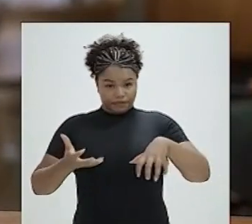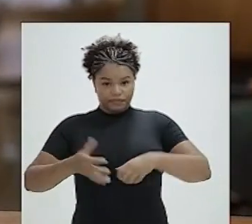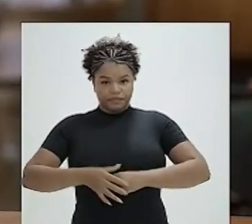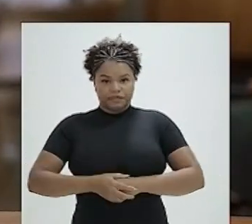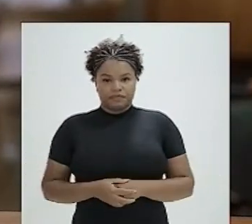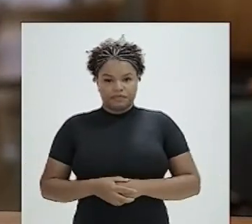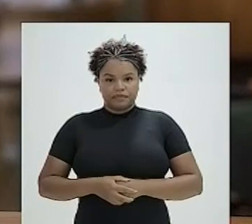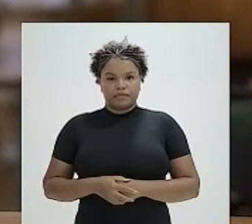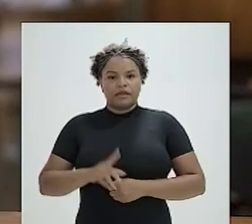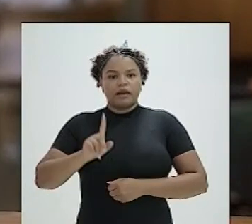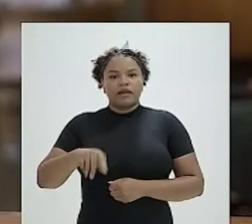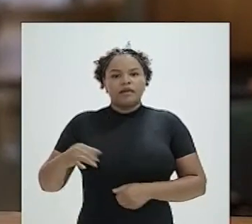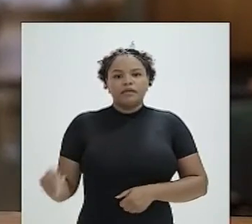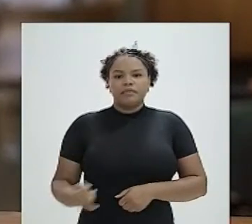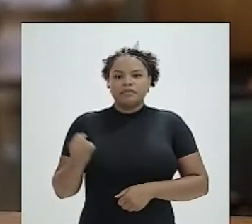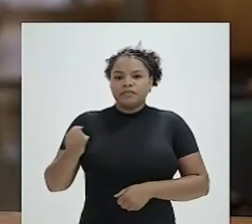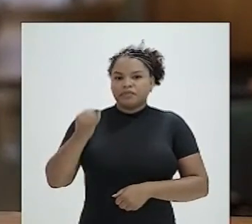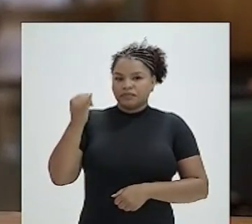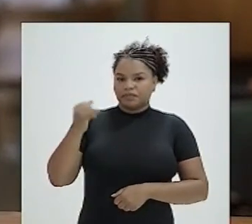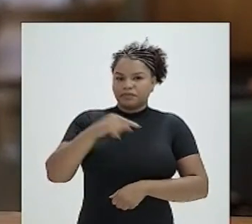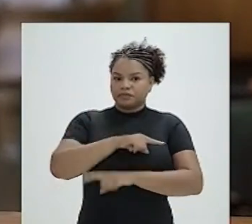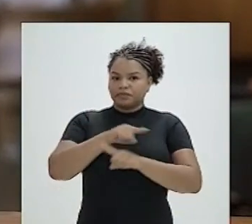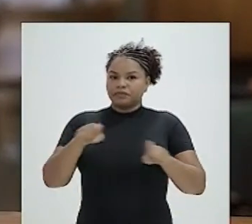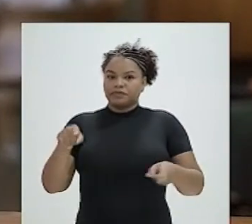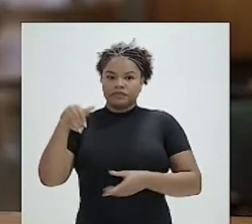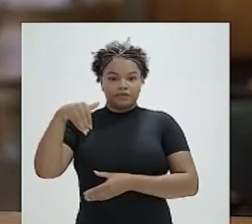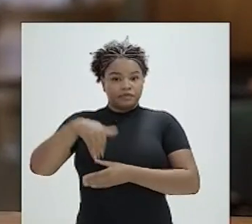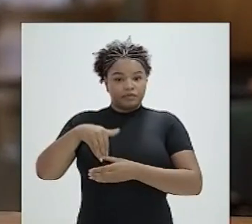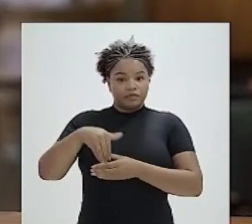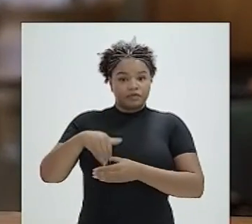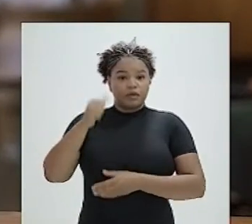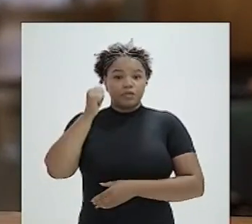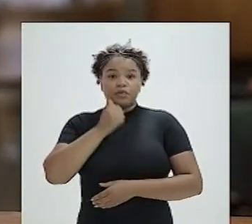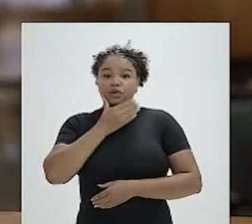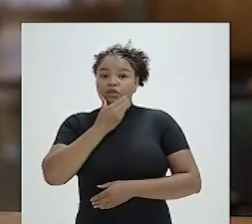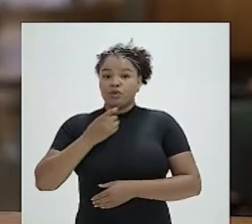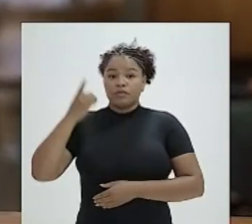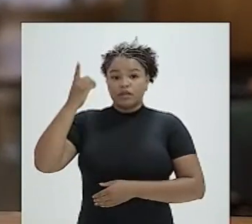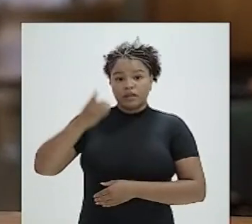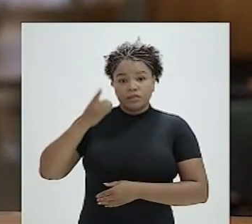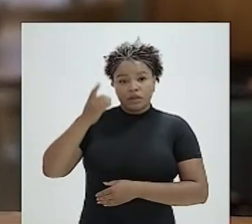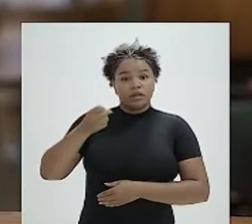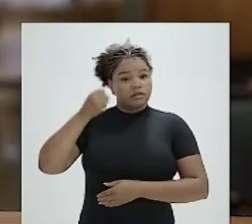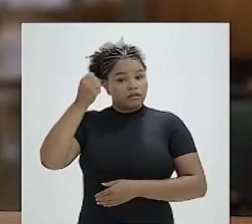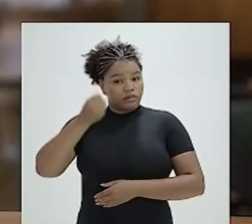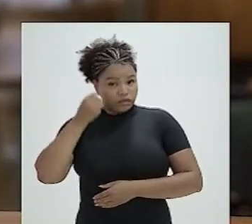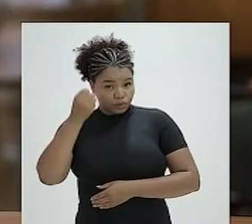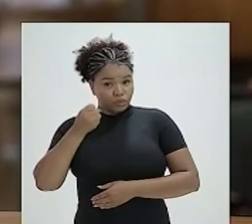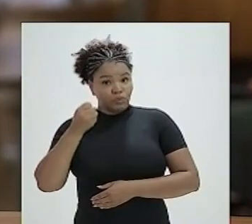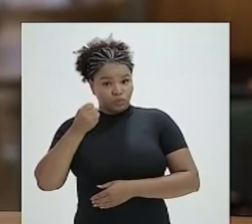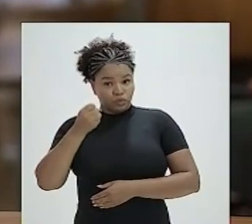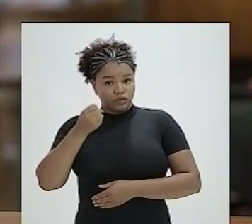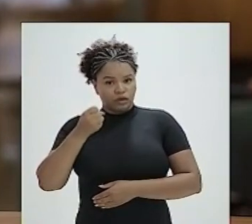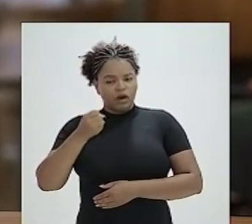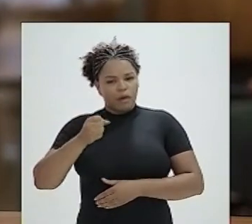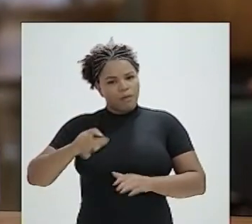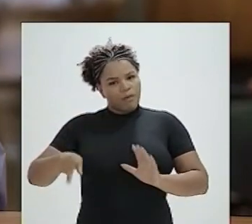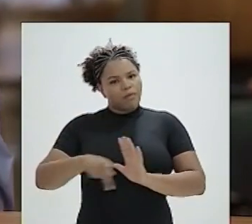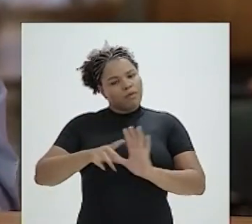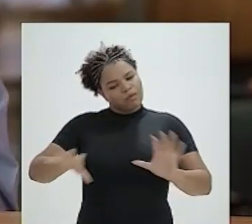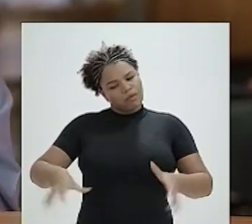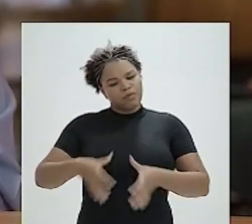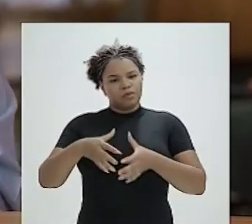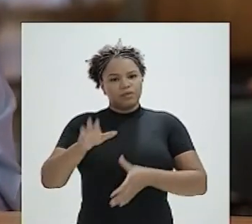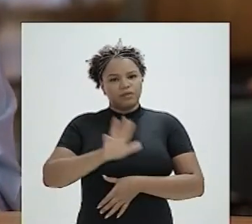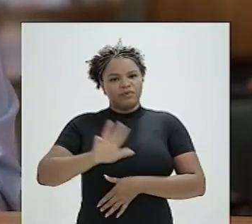Nacional É muito importante Você votar em deputados e deputadas e senadores e senadoras Que